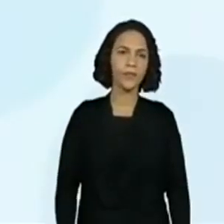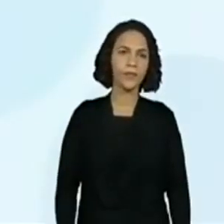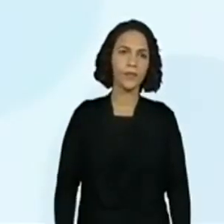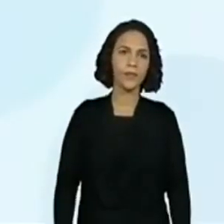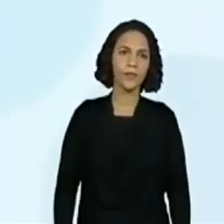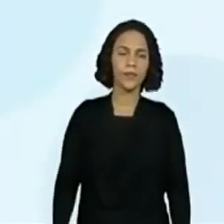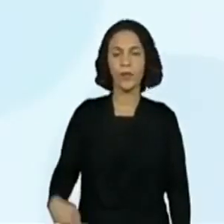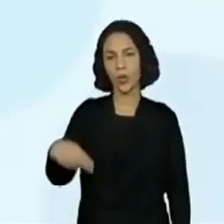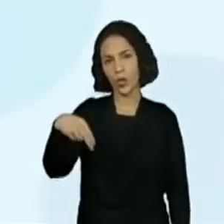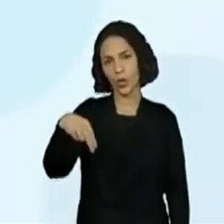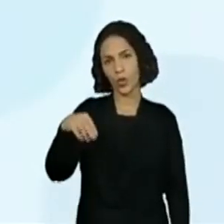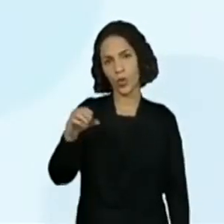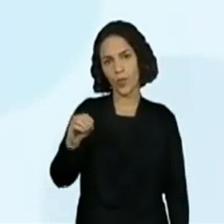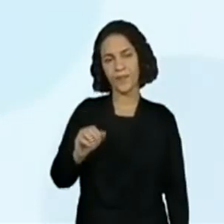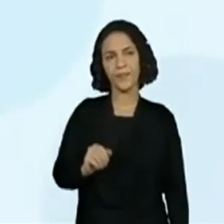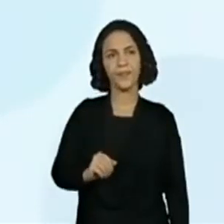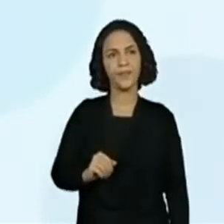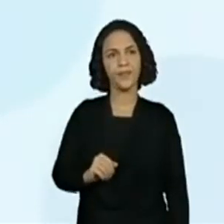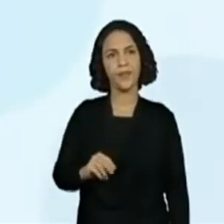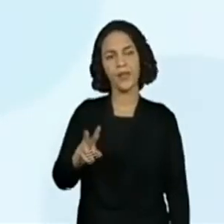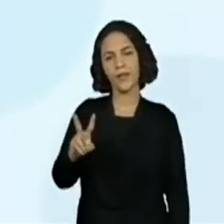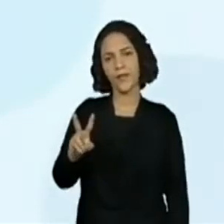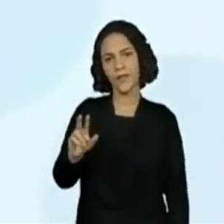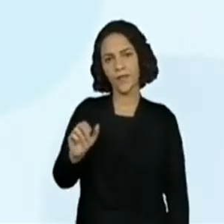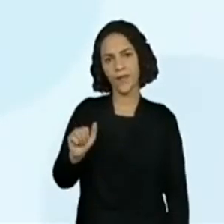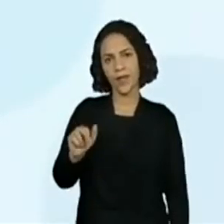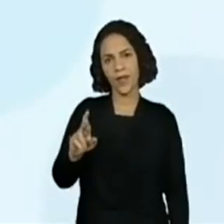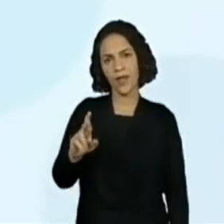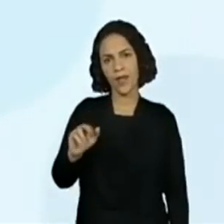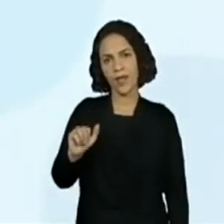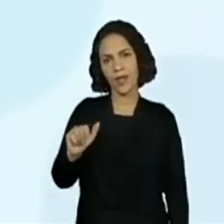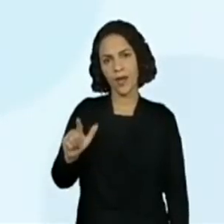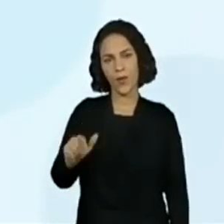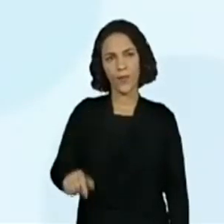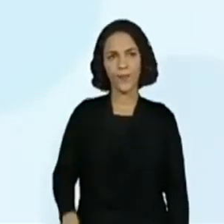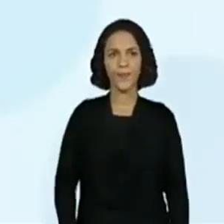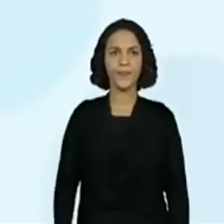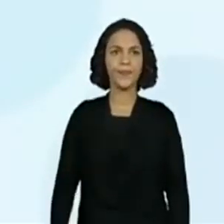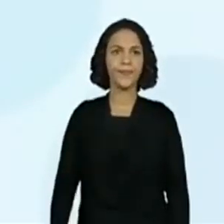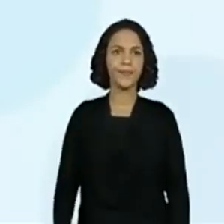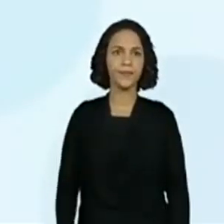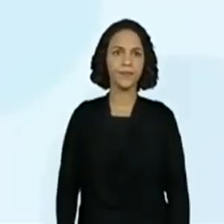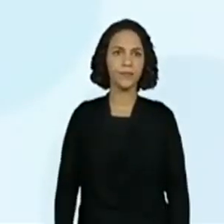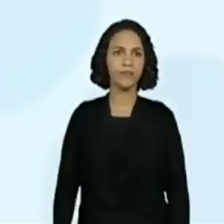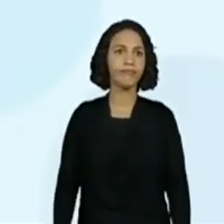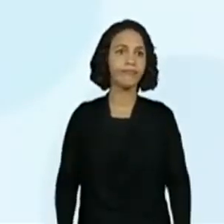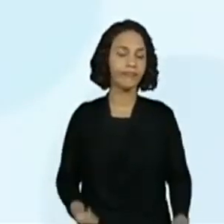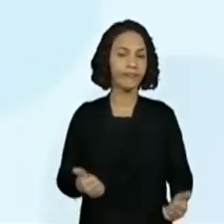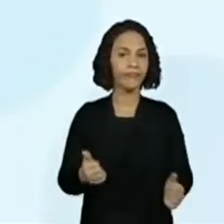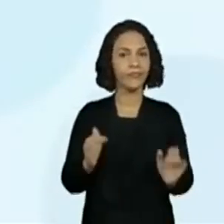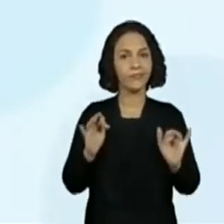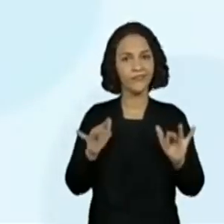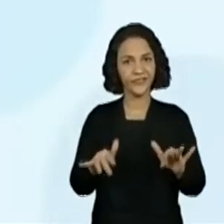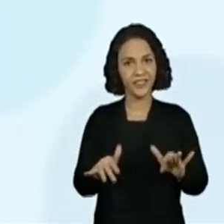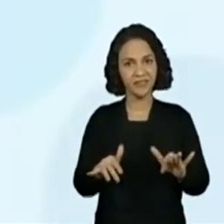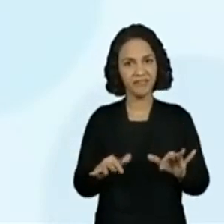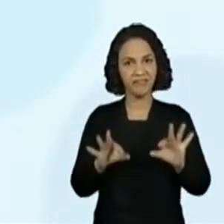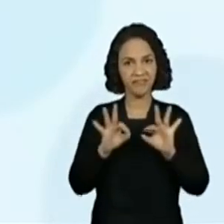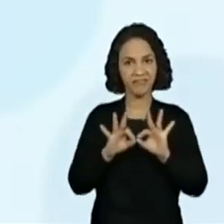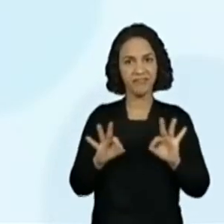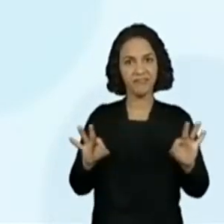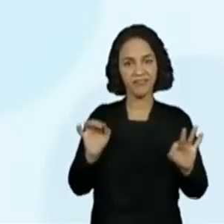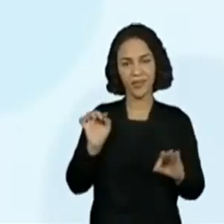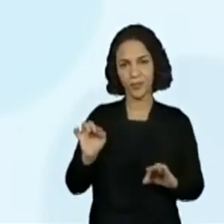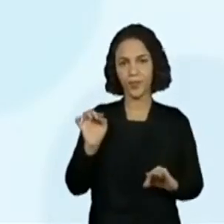No. Varal. Varal. Terminamos o verso. O